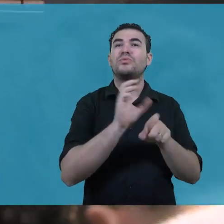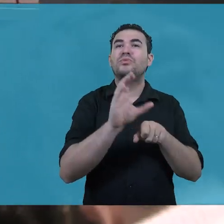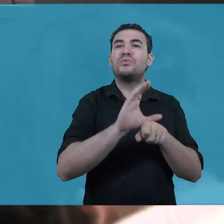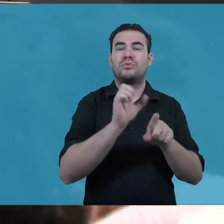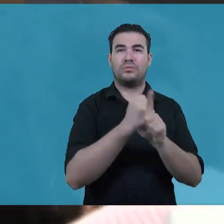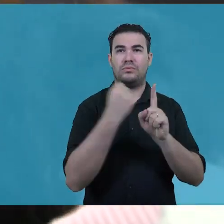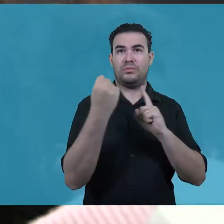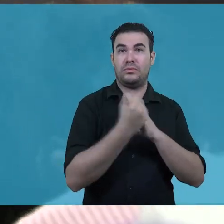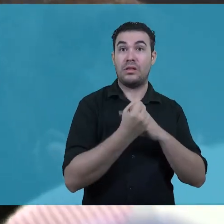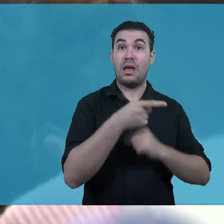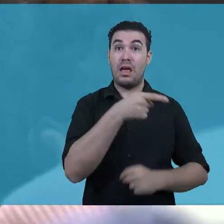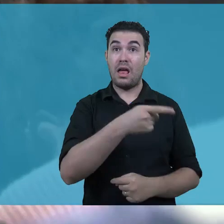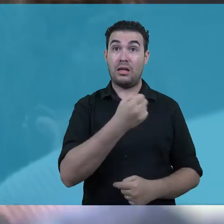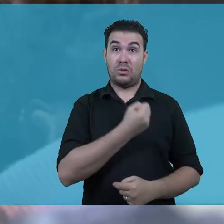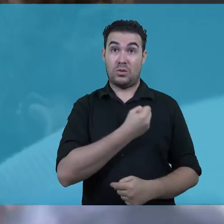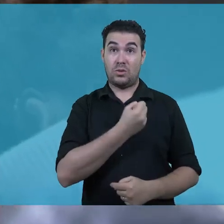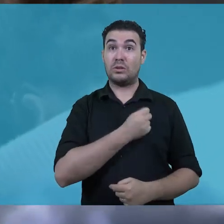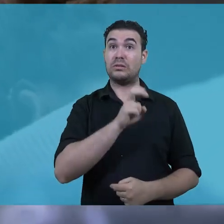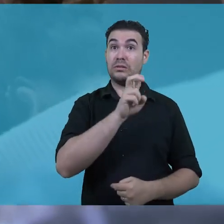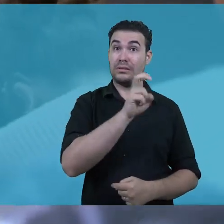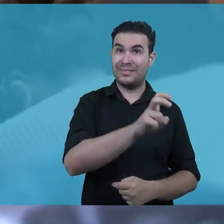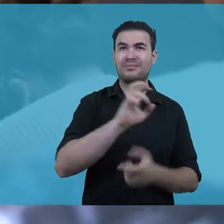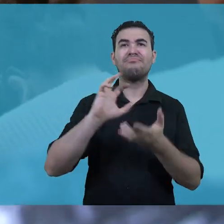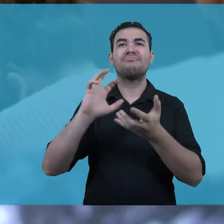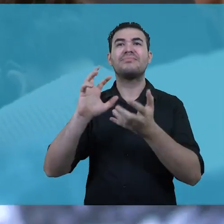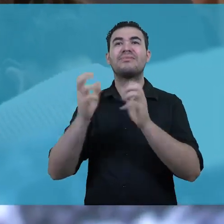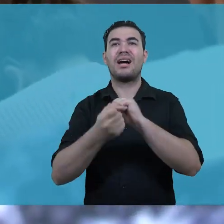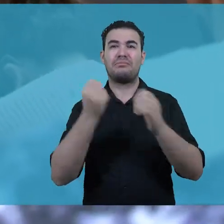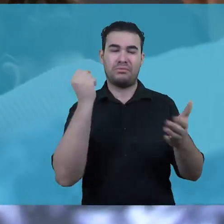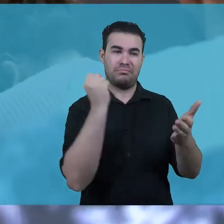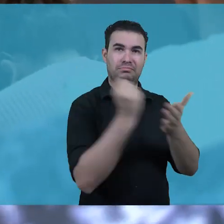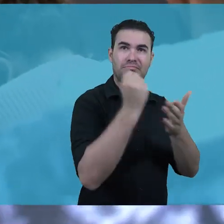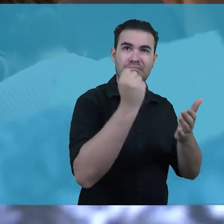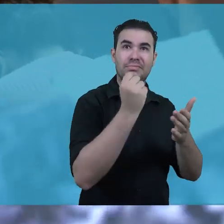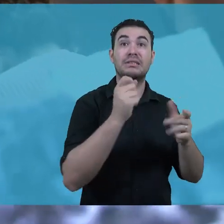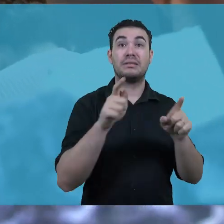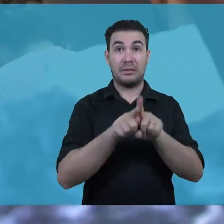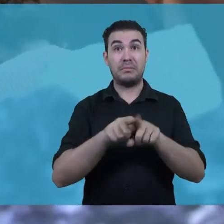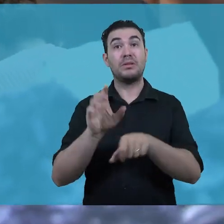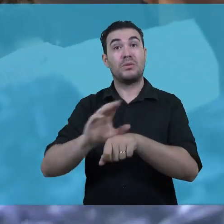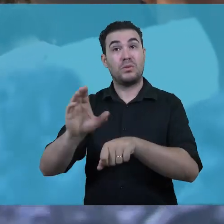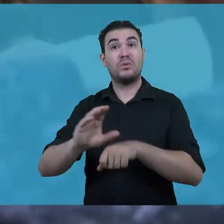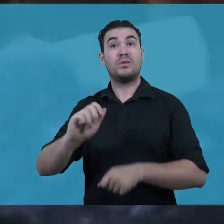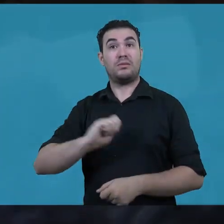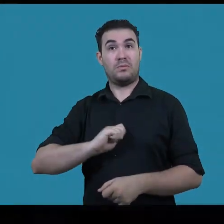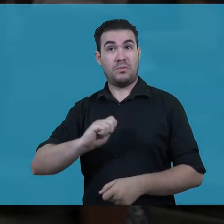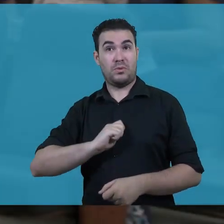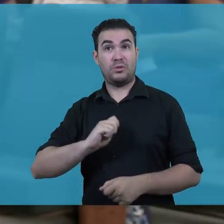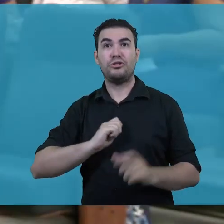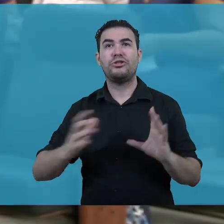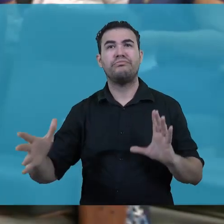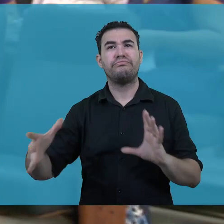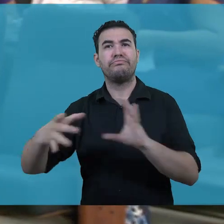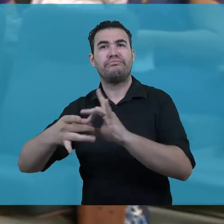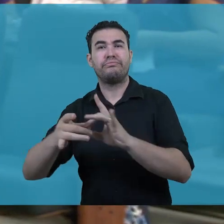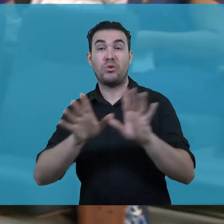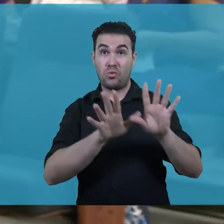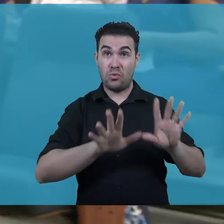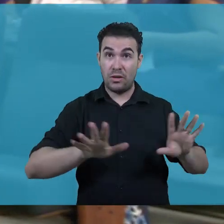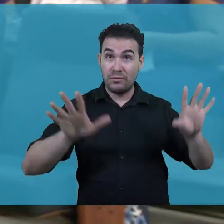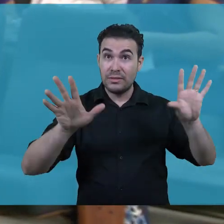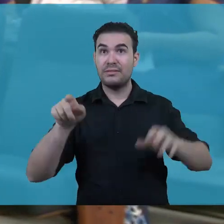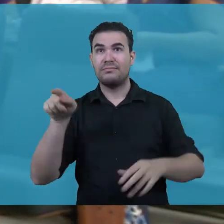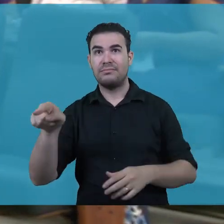possui nota 5 na CAPES e a elaboração do programa associado de antropologia UFC Unilab. E, além desse, também